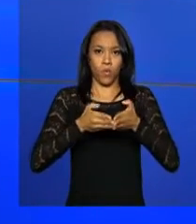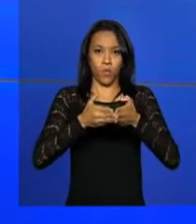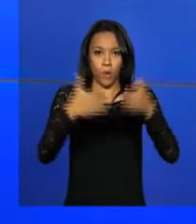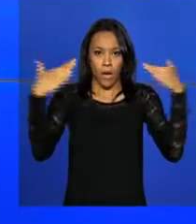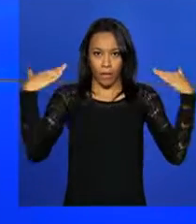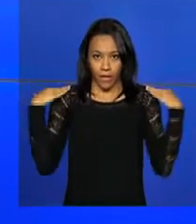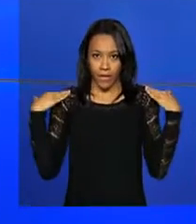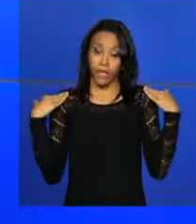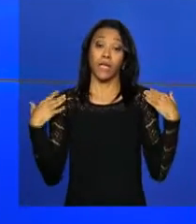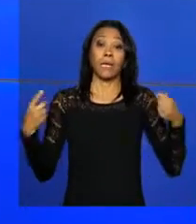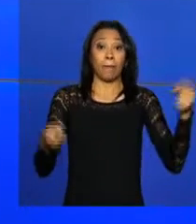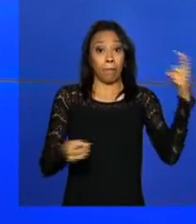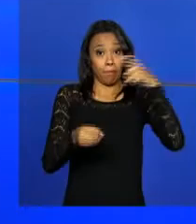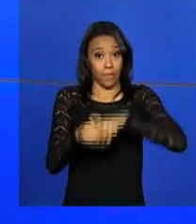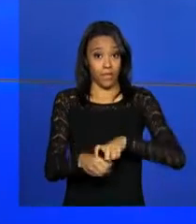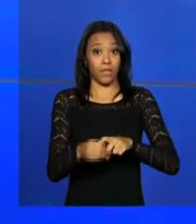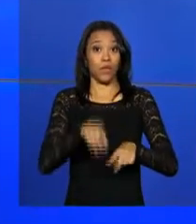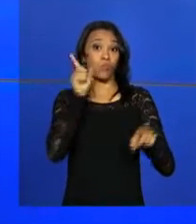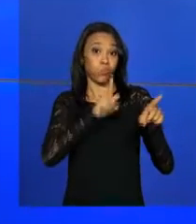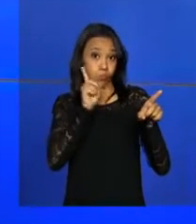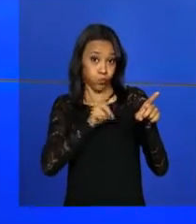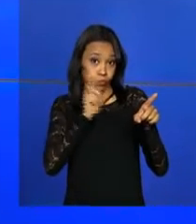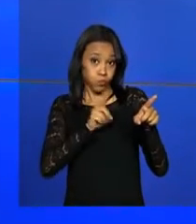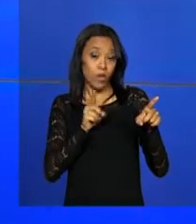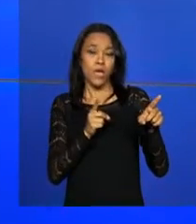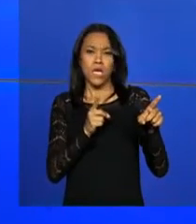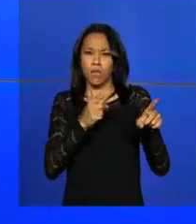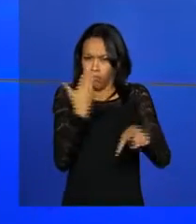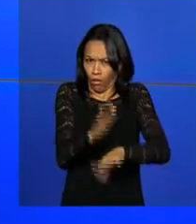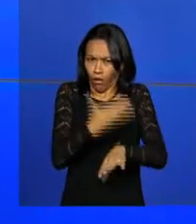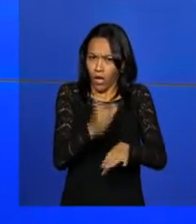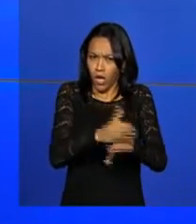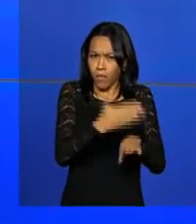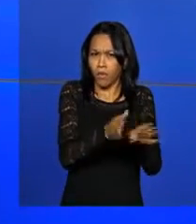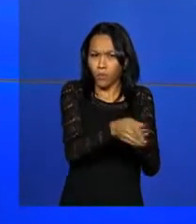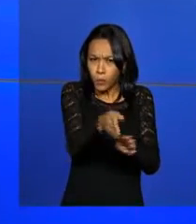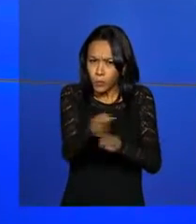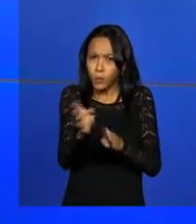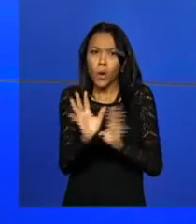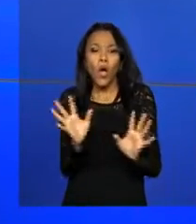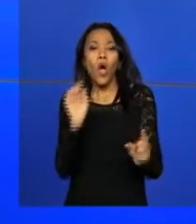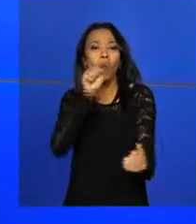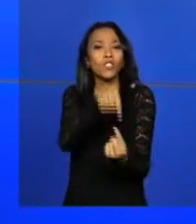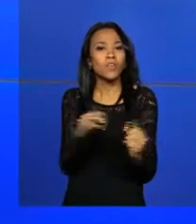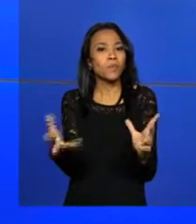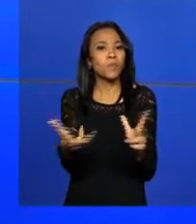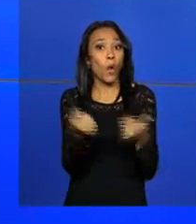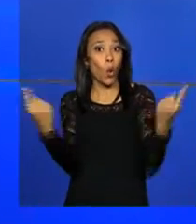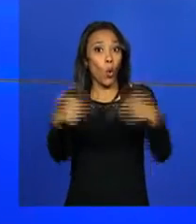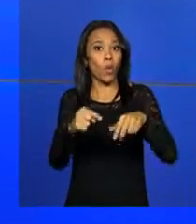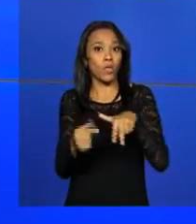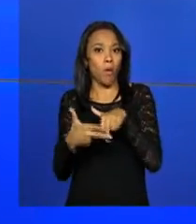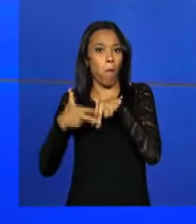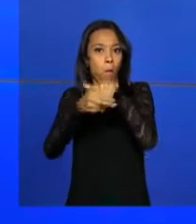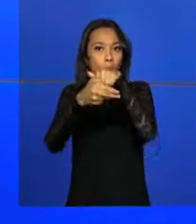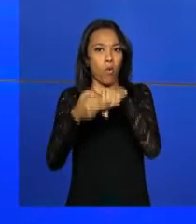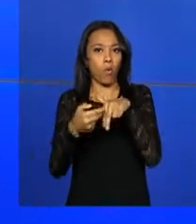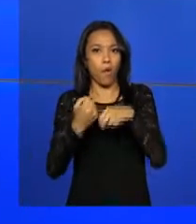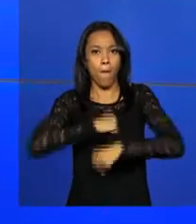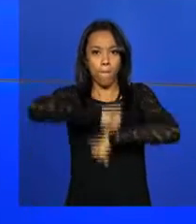em parceria com a Marinha dos Estados Unidos, faz uma série de treinamentos para aperfeiçoar ações contra terroristas.